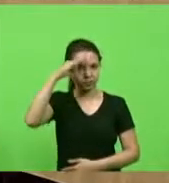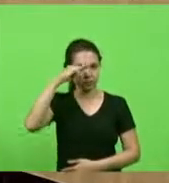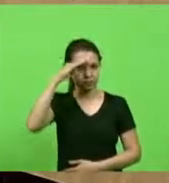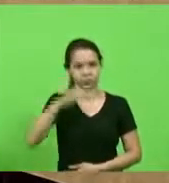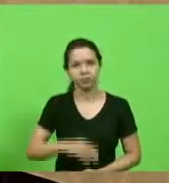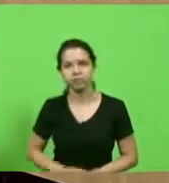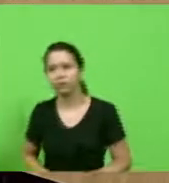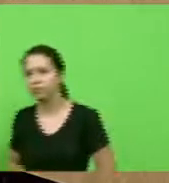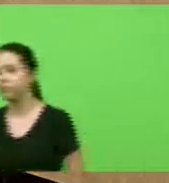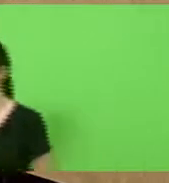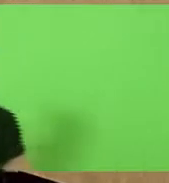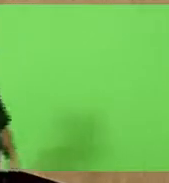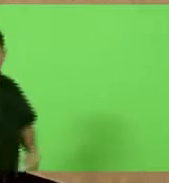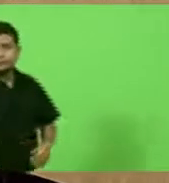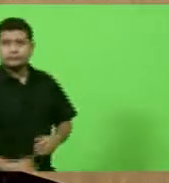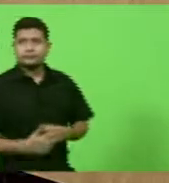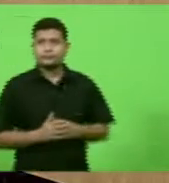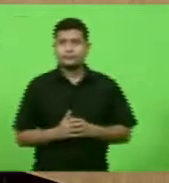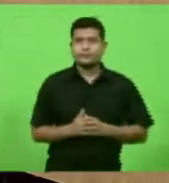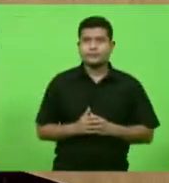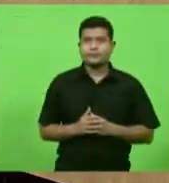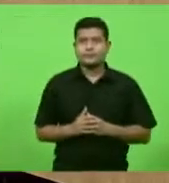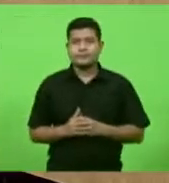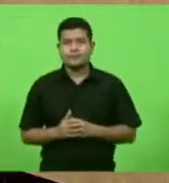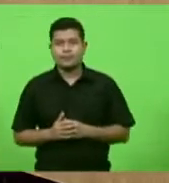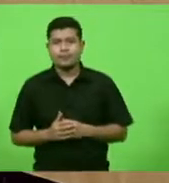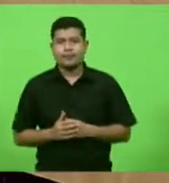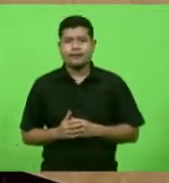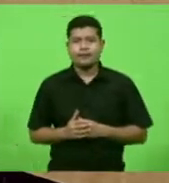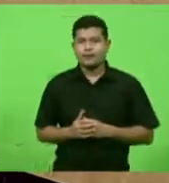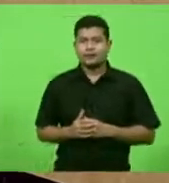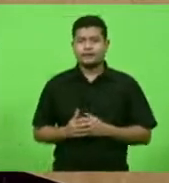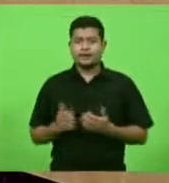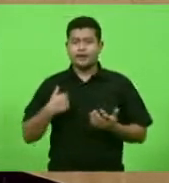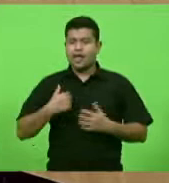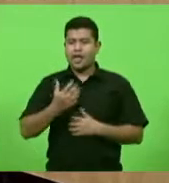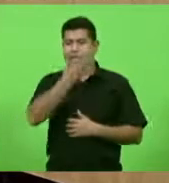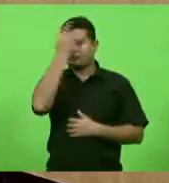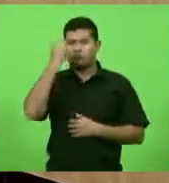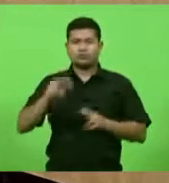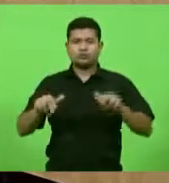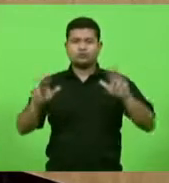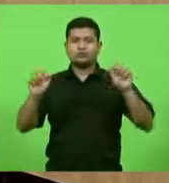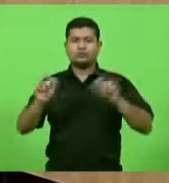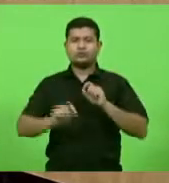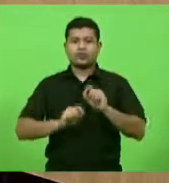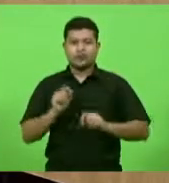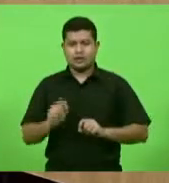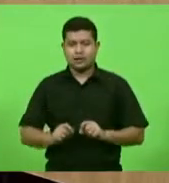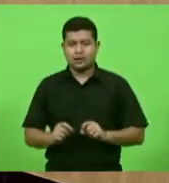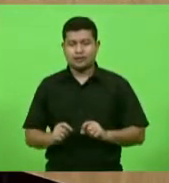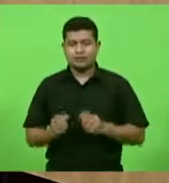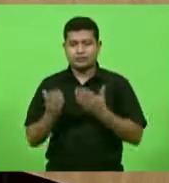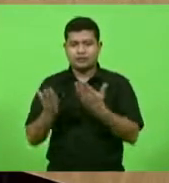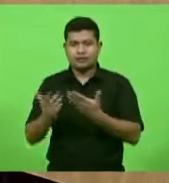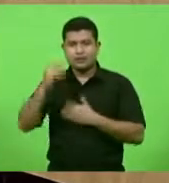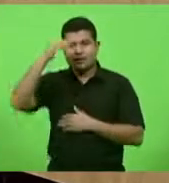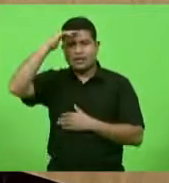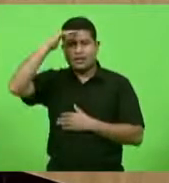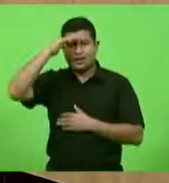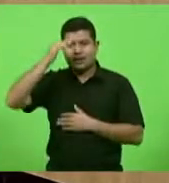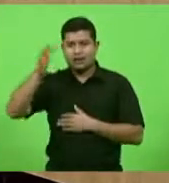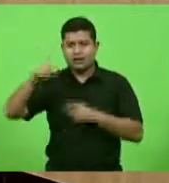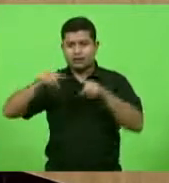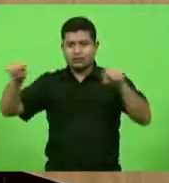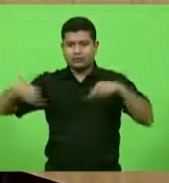grande deputado, irmão. Eu não esqueço nunca, deputado Jean, que foi lá no seu gabinete que eu